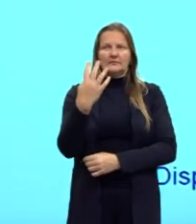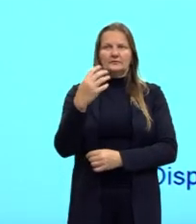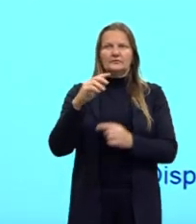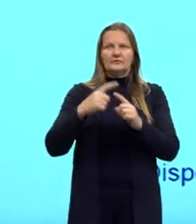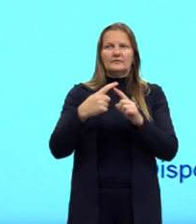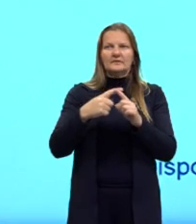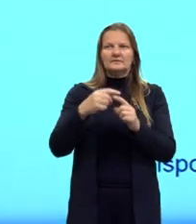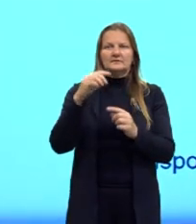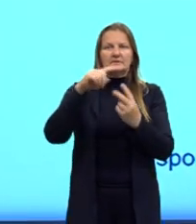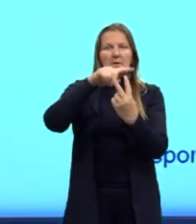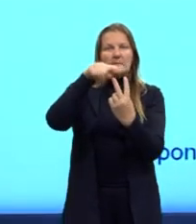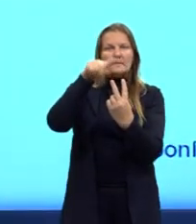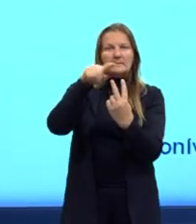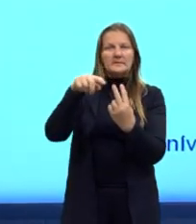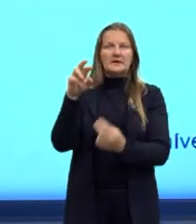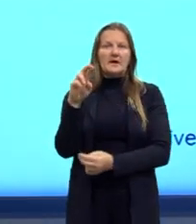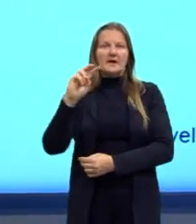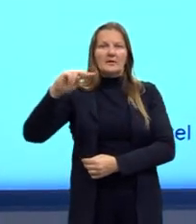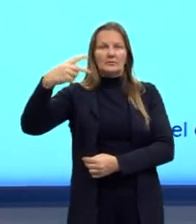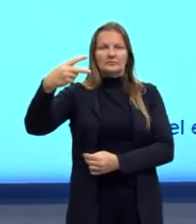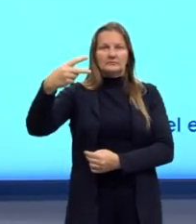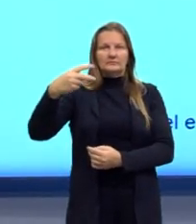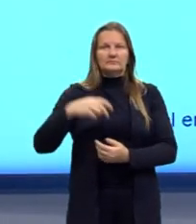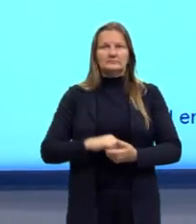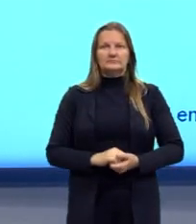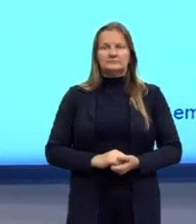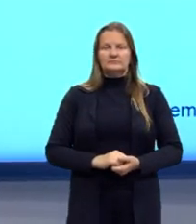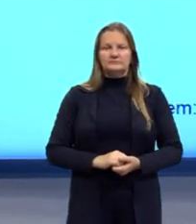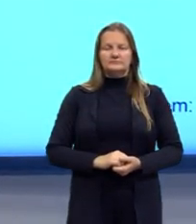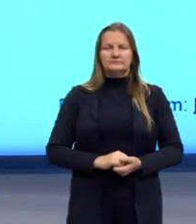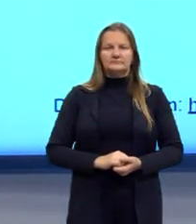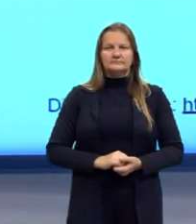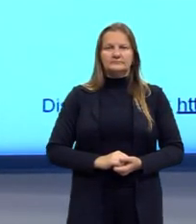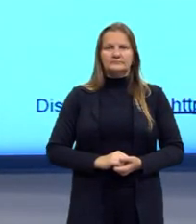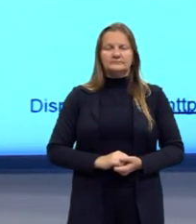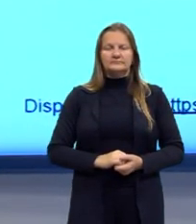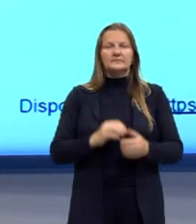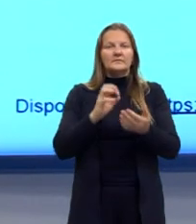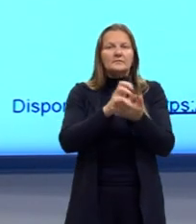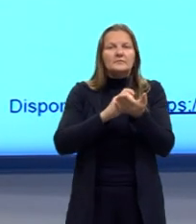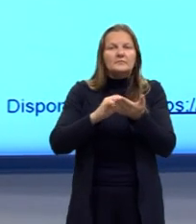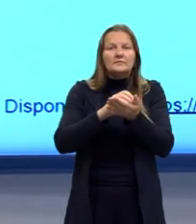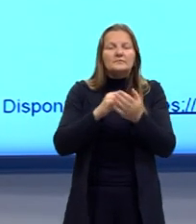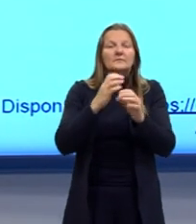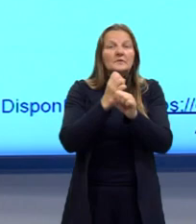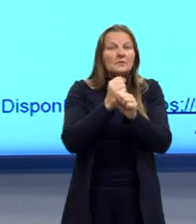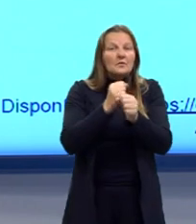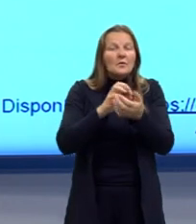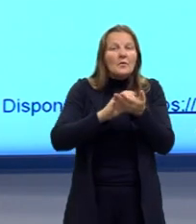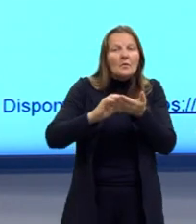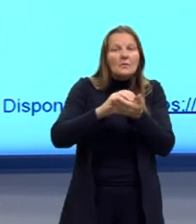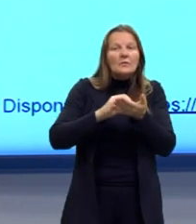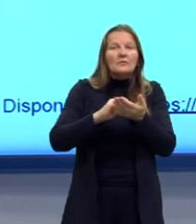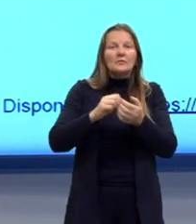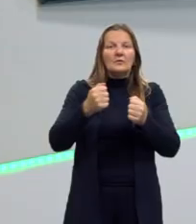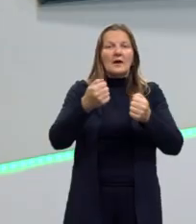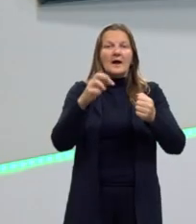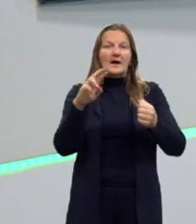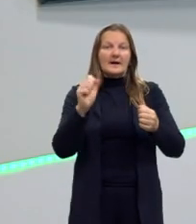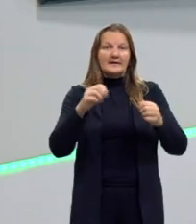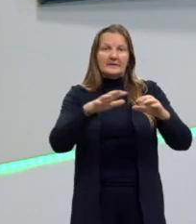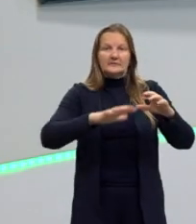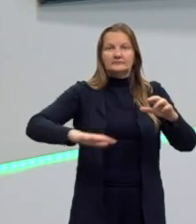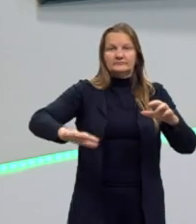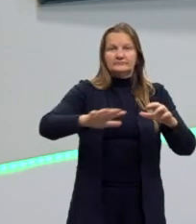Então 4πR ao quadrado. Seria então o cálculo de uma área, tá? De uma esfera.